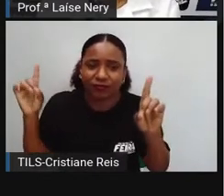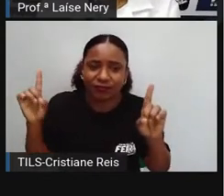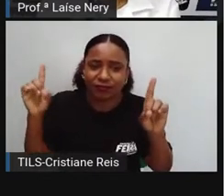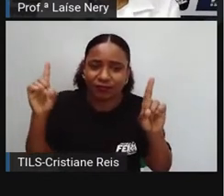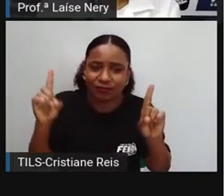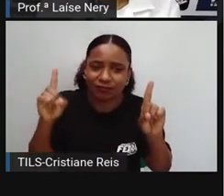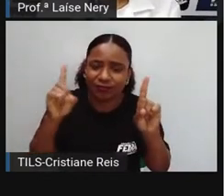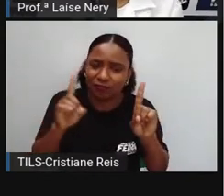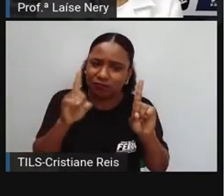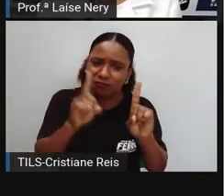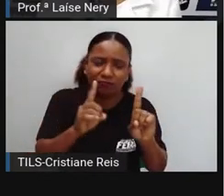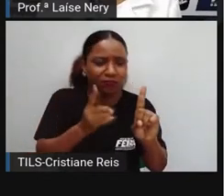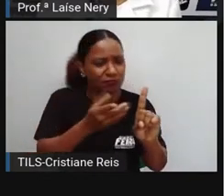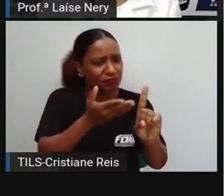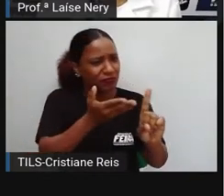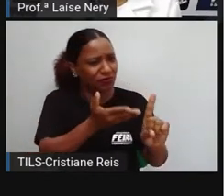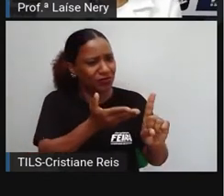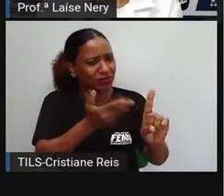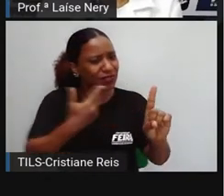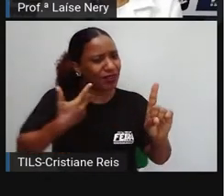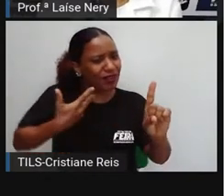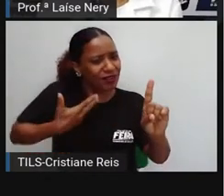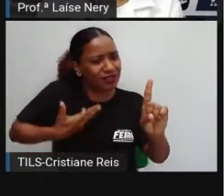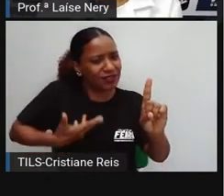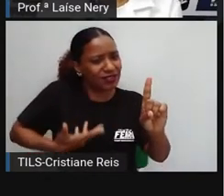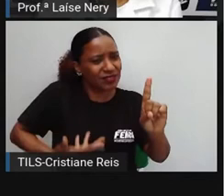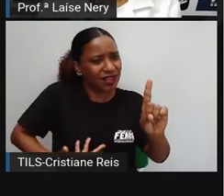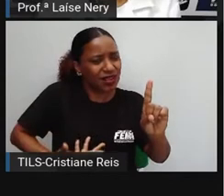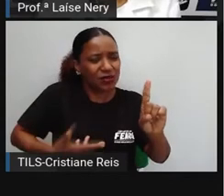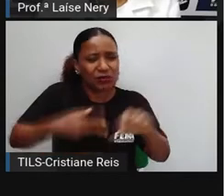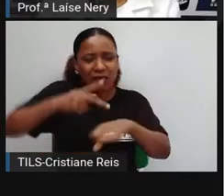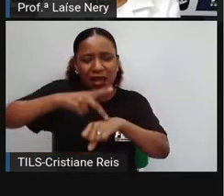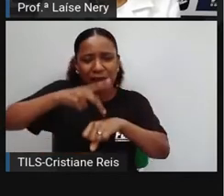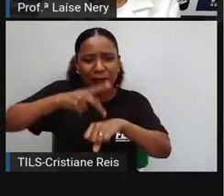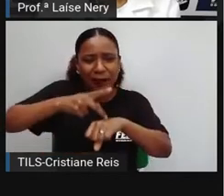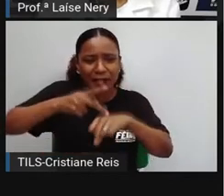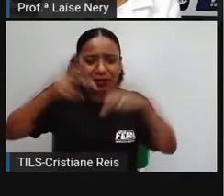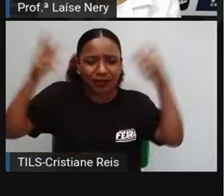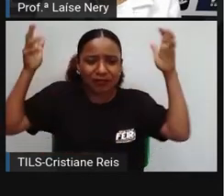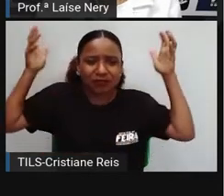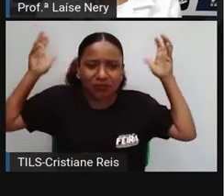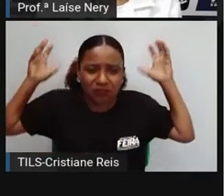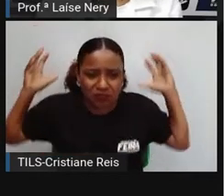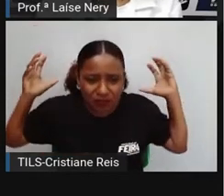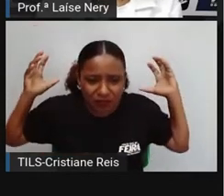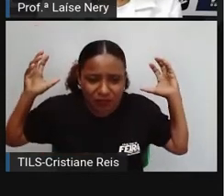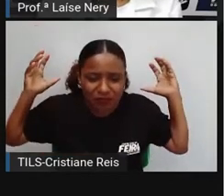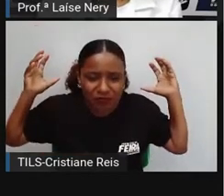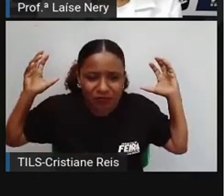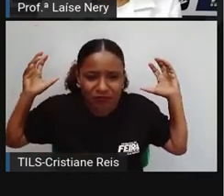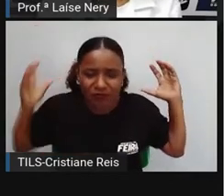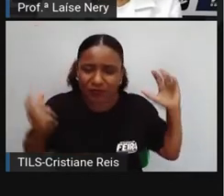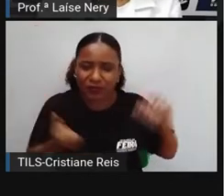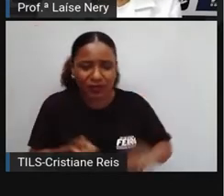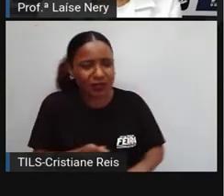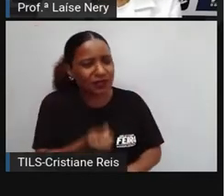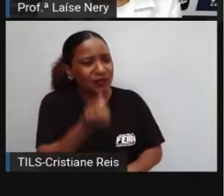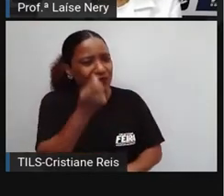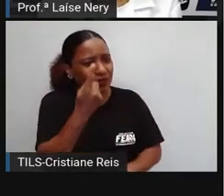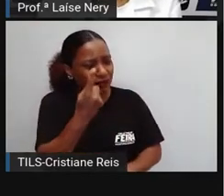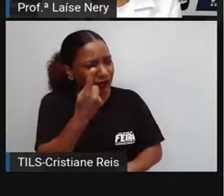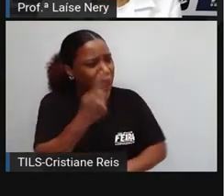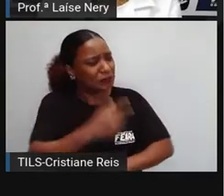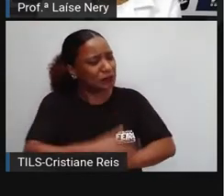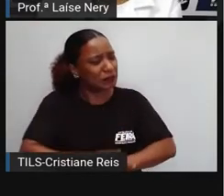viajante, por que carrega essa pedra tão grande? É estranho, respondeu o